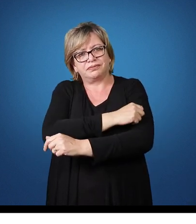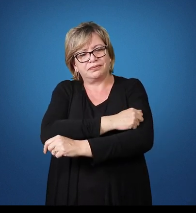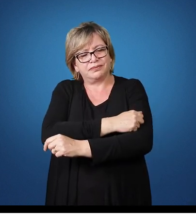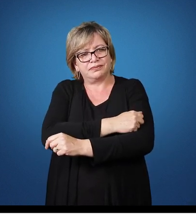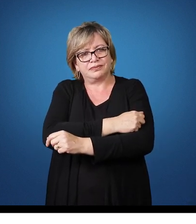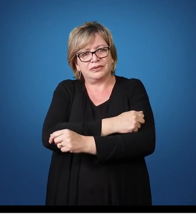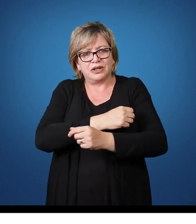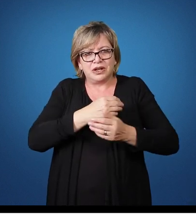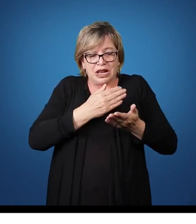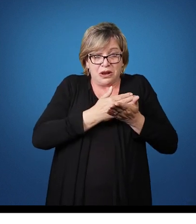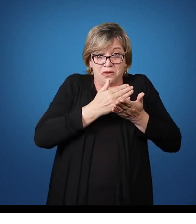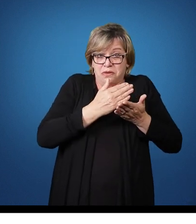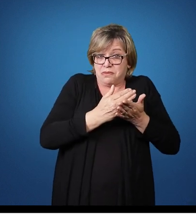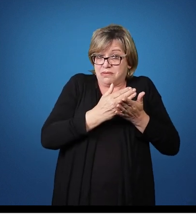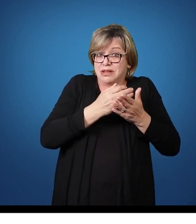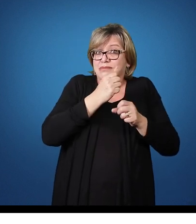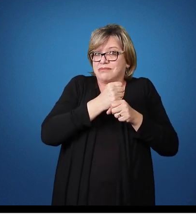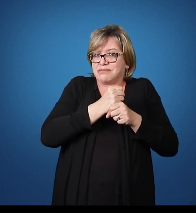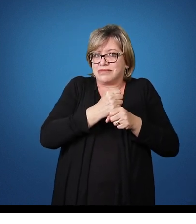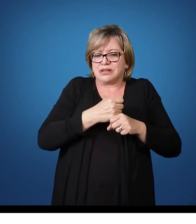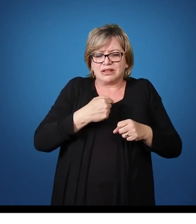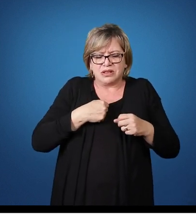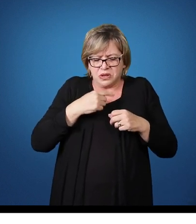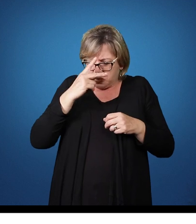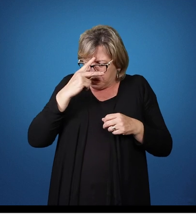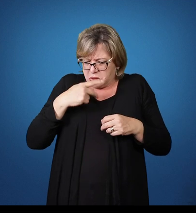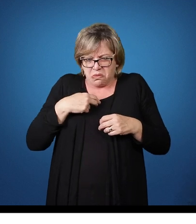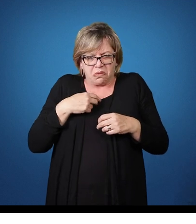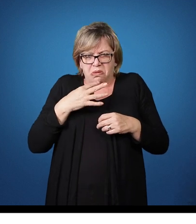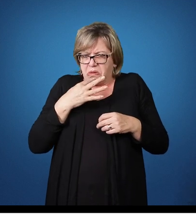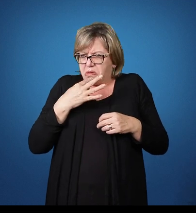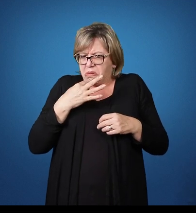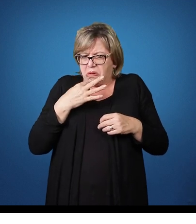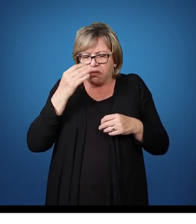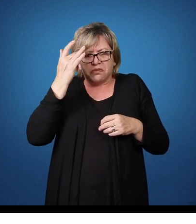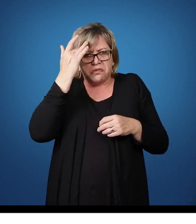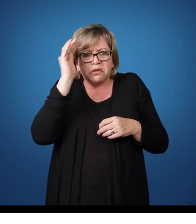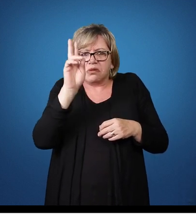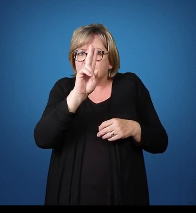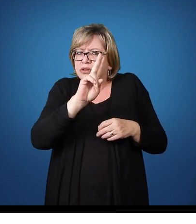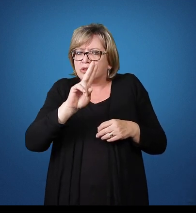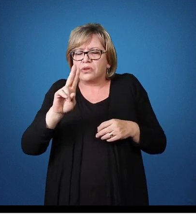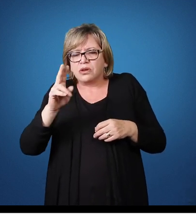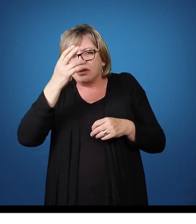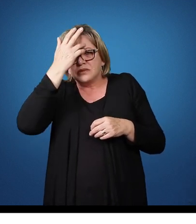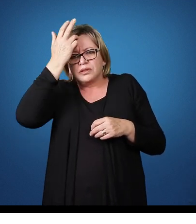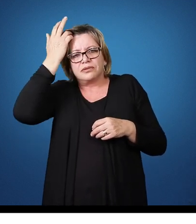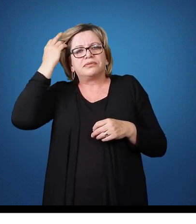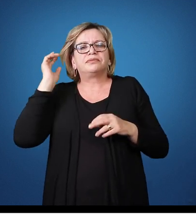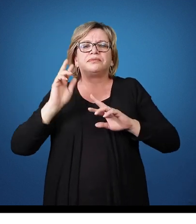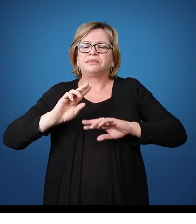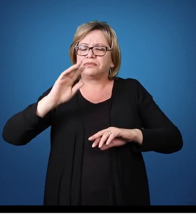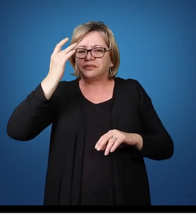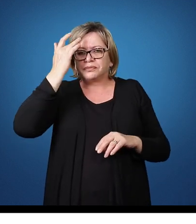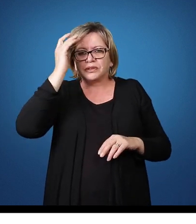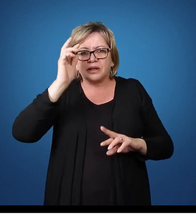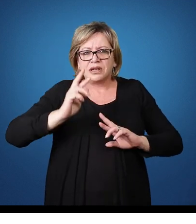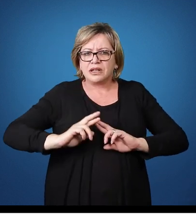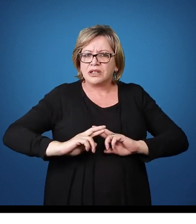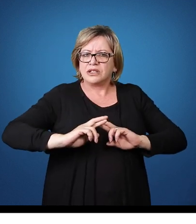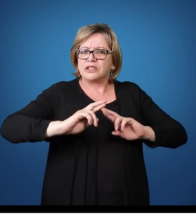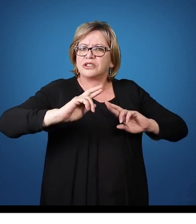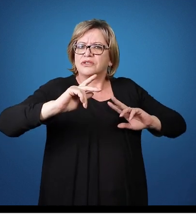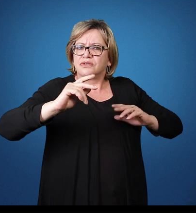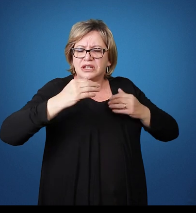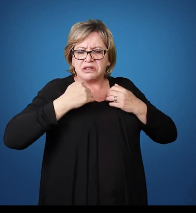Então no início do ano Ele não se reconhecia Não sabia o seu nome Não sabia a diferença Entre